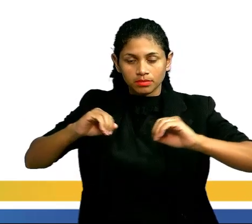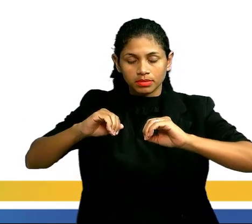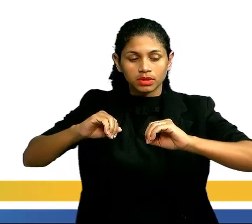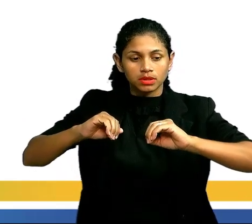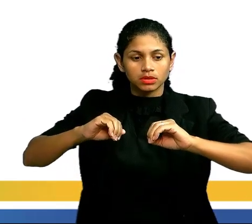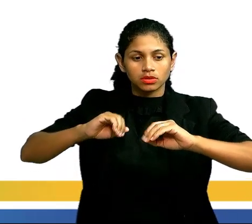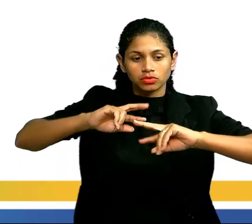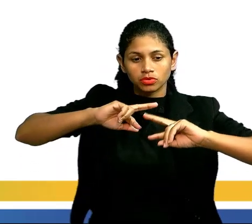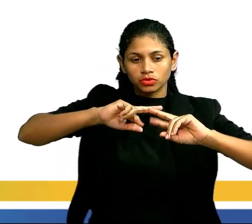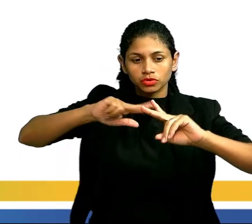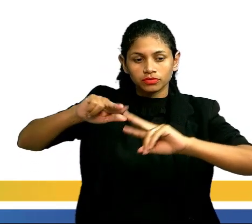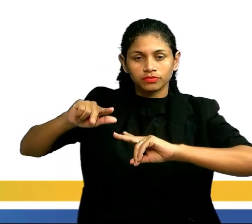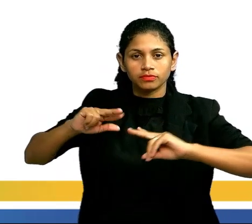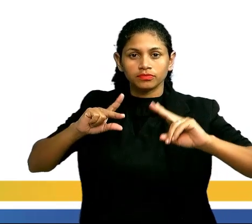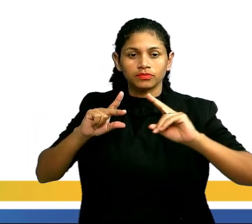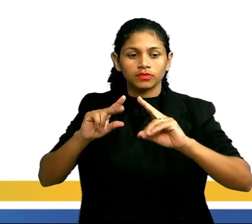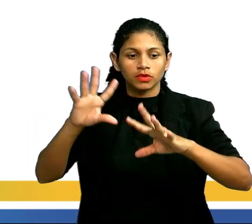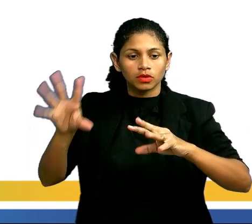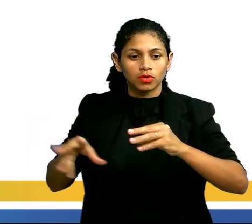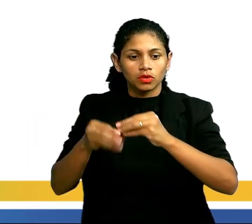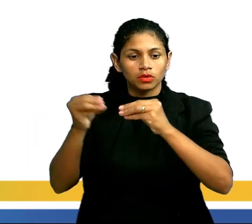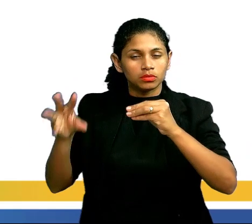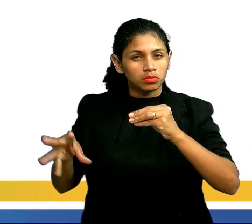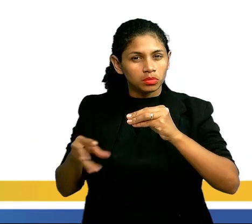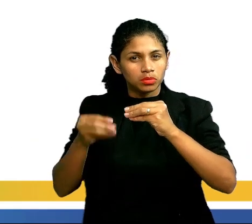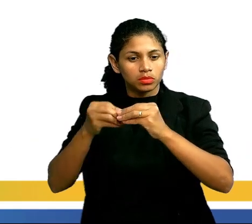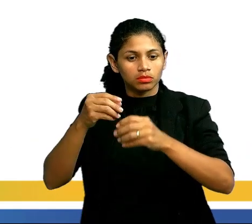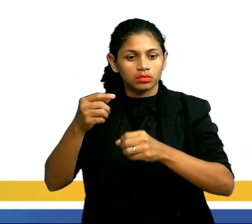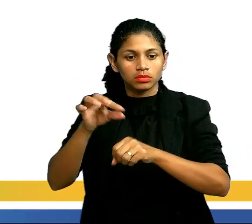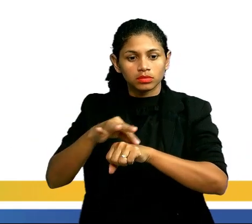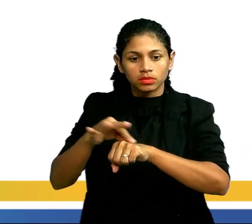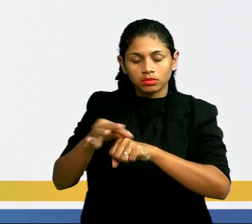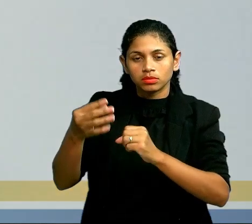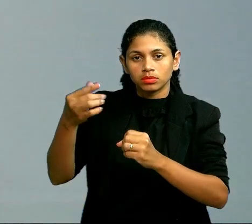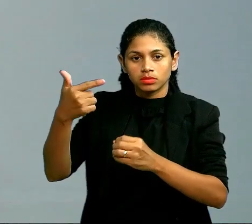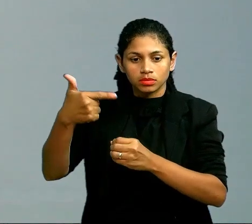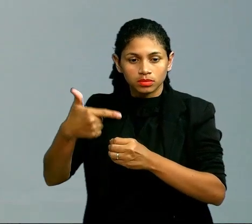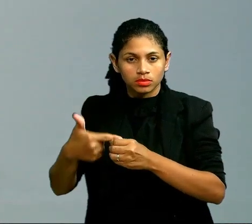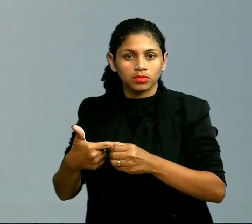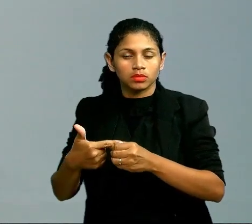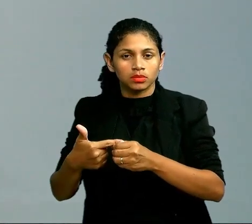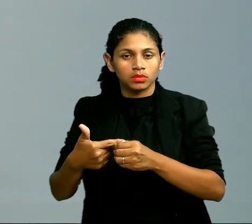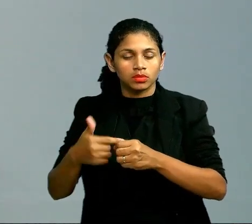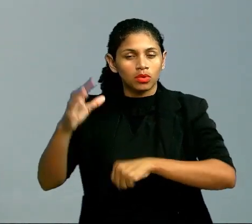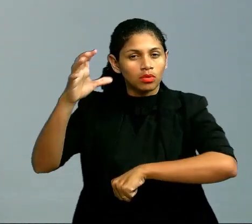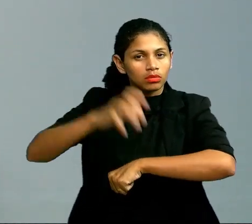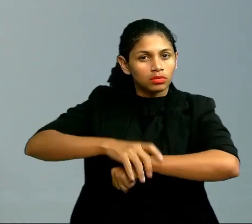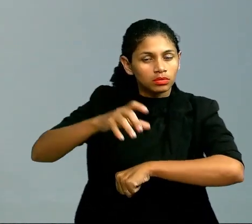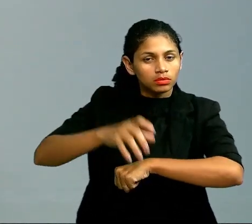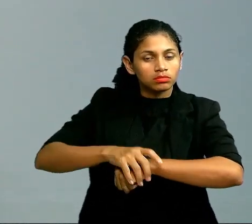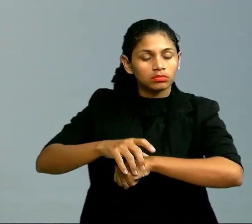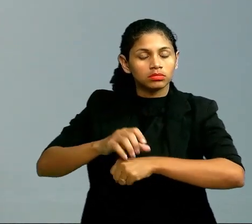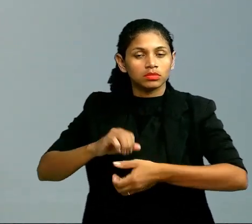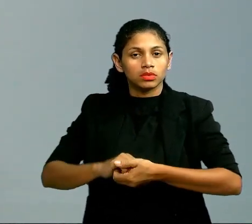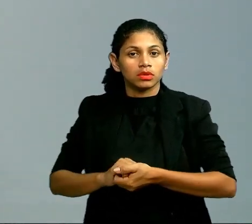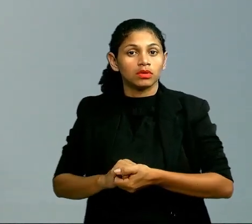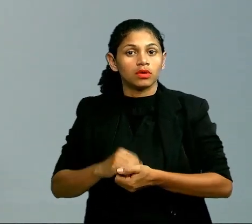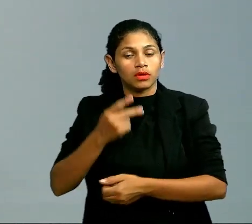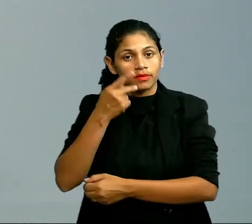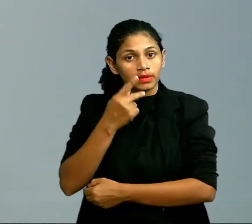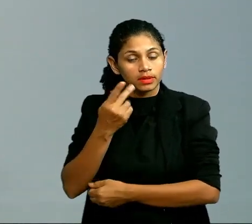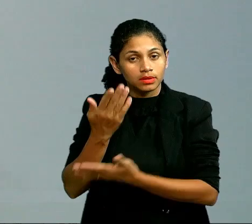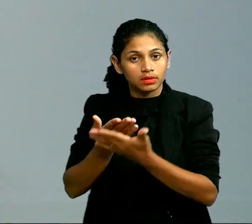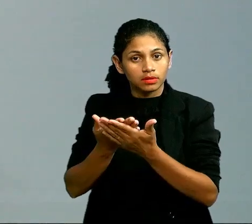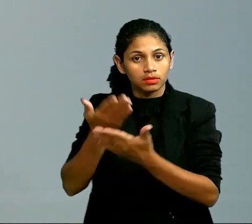em função de suas temperaturas de ebulição. Olha, como eu já falei em aulas anteriores. Quando se trata de ENEM, nós temos dois pontos.